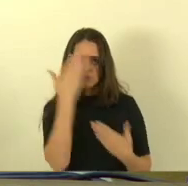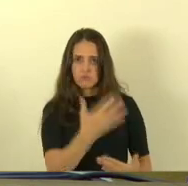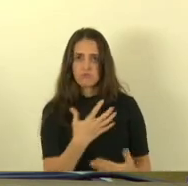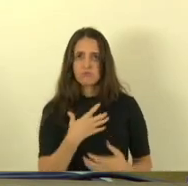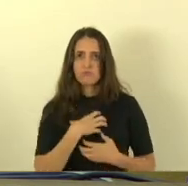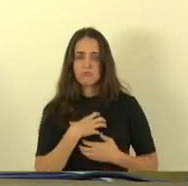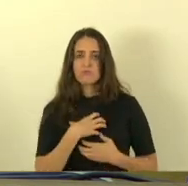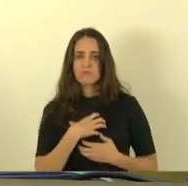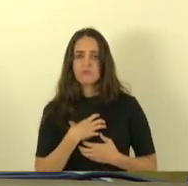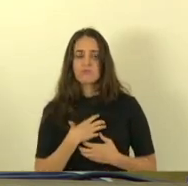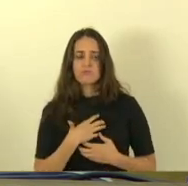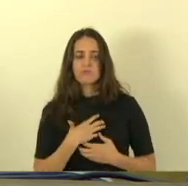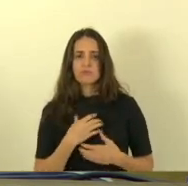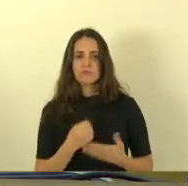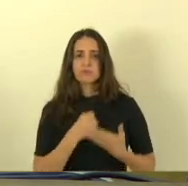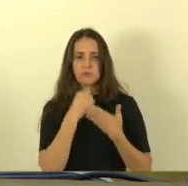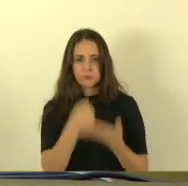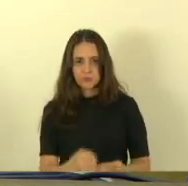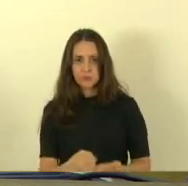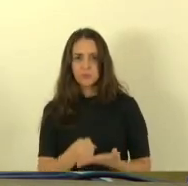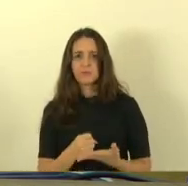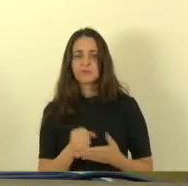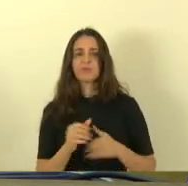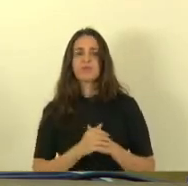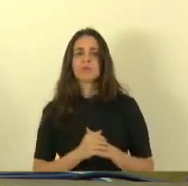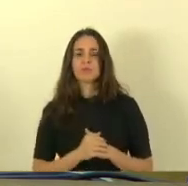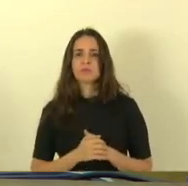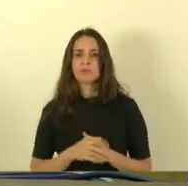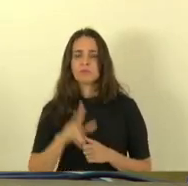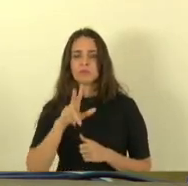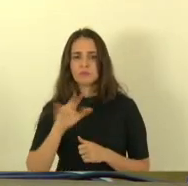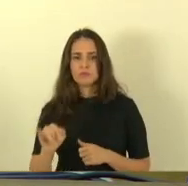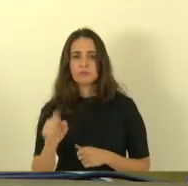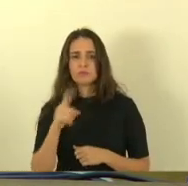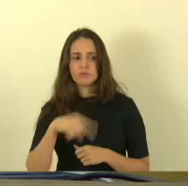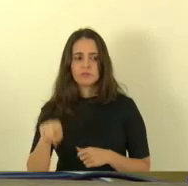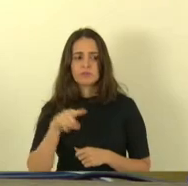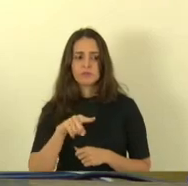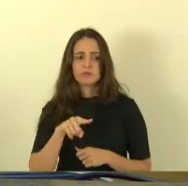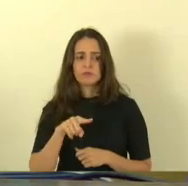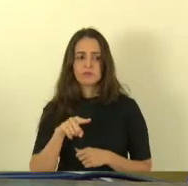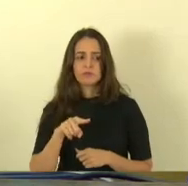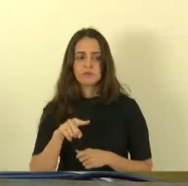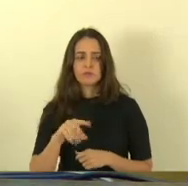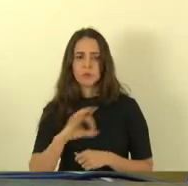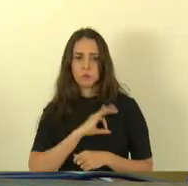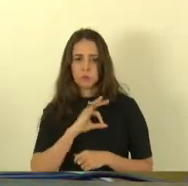coração Zé Esmeraldo pela ajuda que você obviamente vai prestar aí a nossa polícia